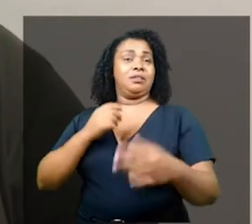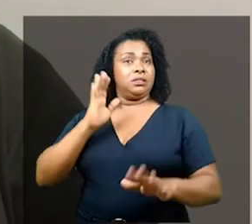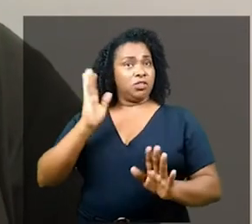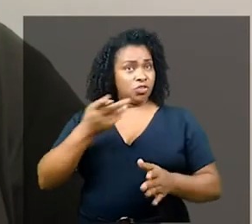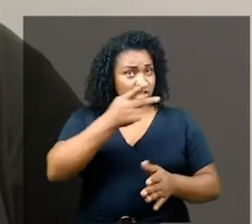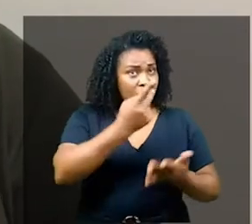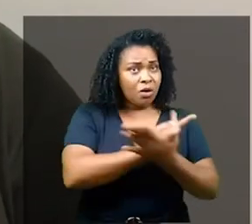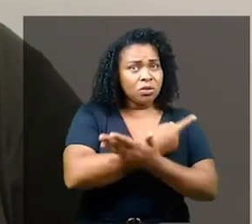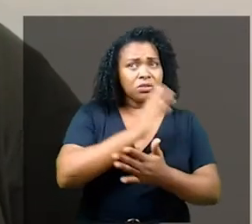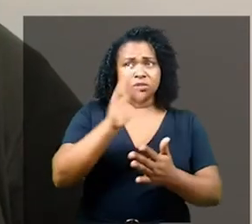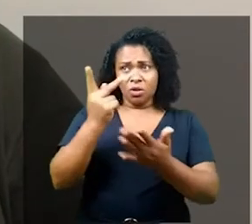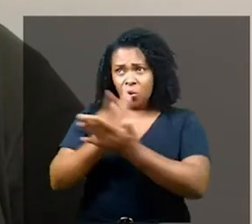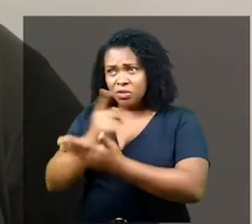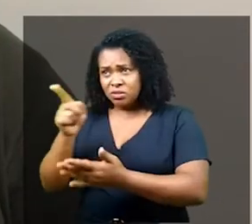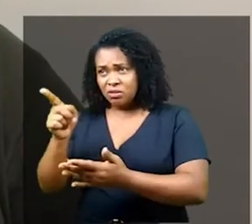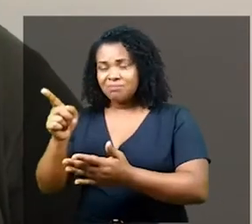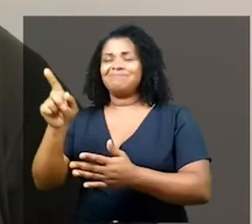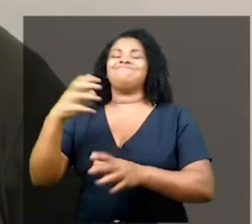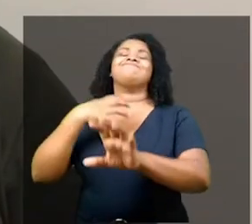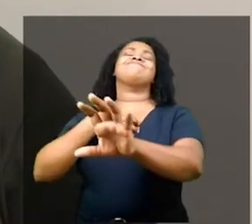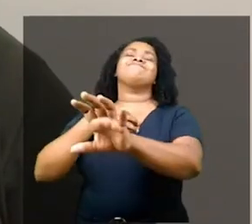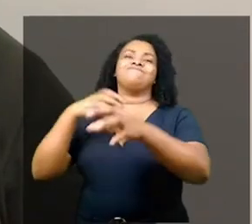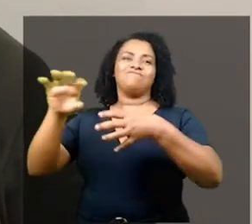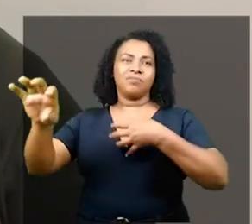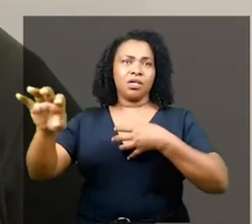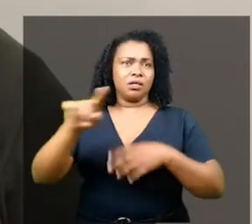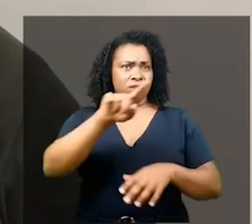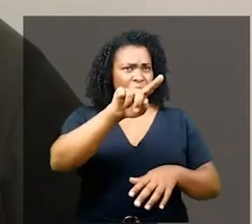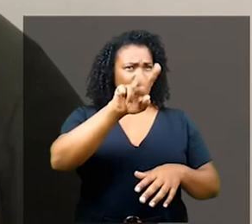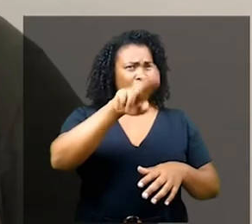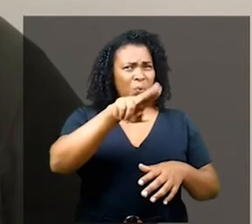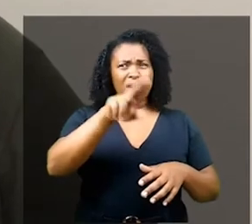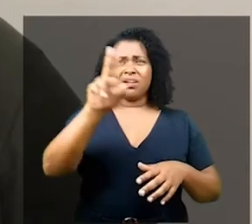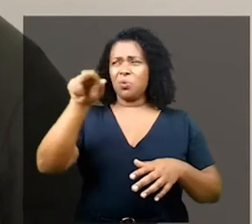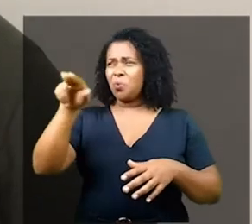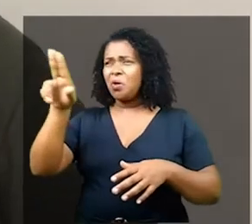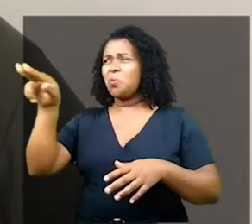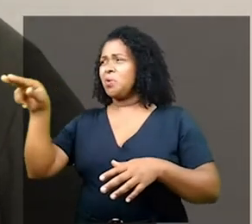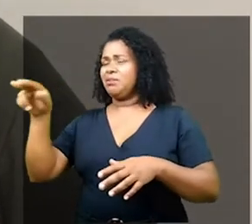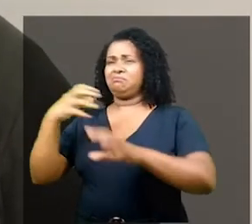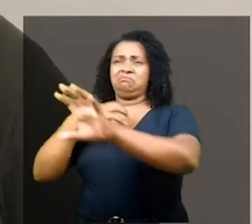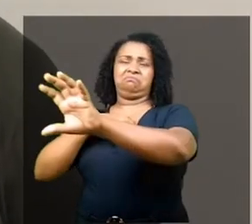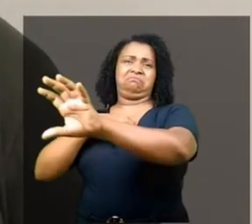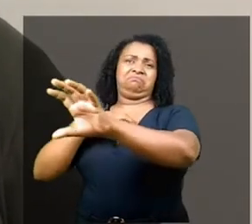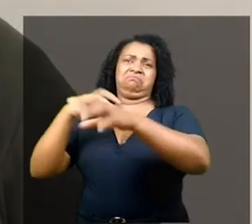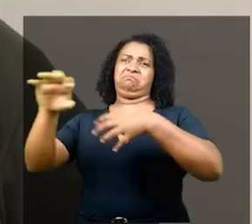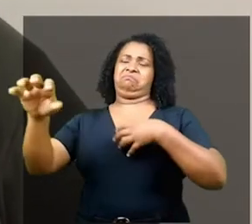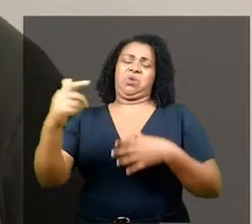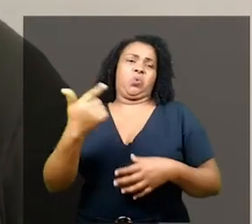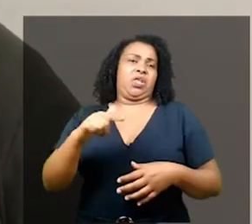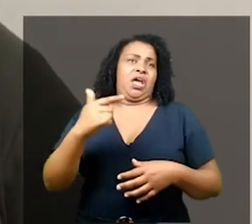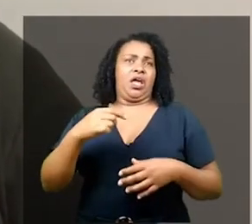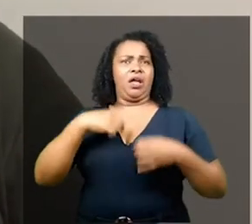é. Quem não passou, jamais vai aprender através de uma fala de 30 minutos de uma pessoa